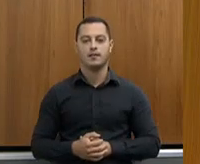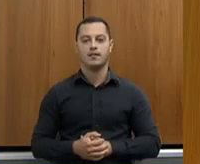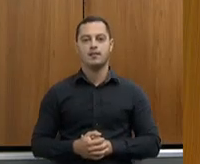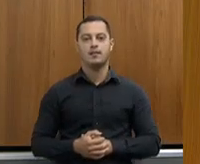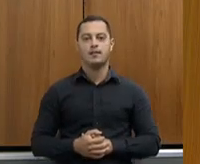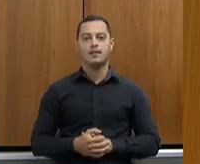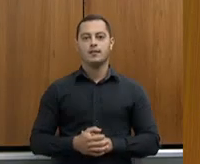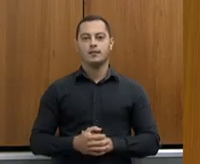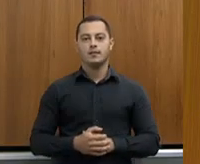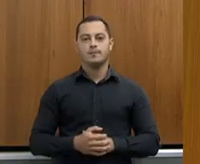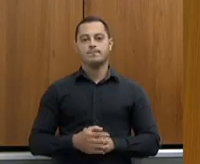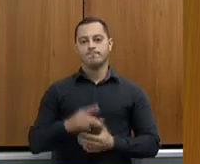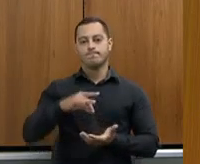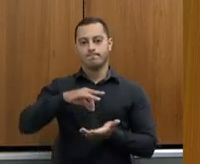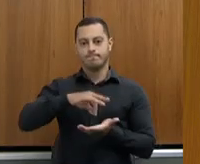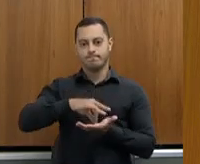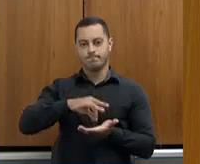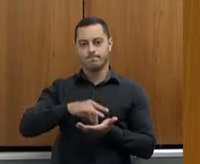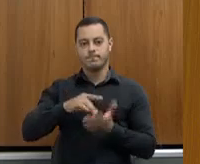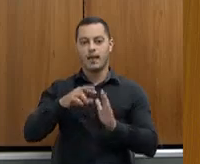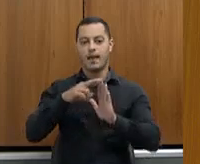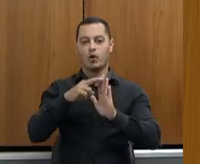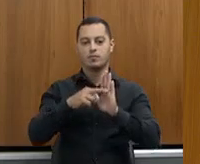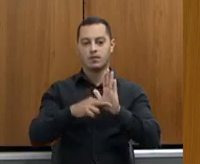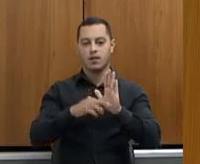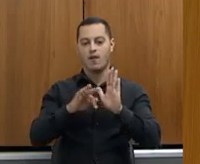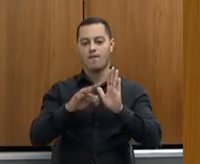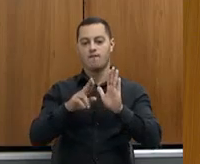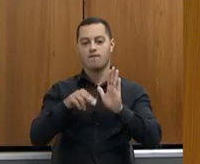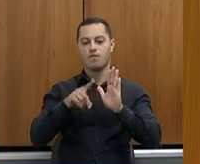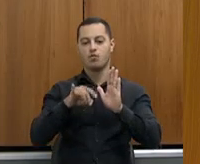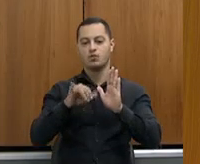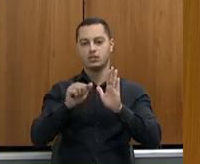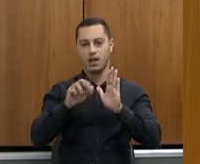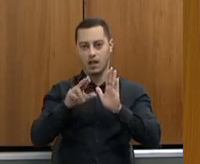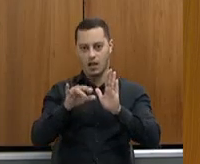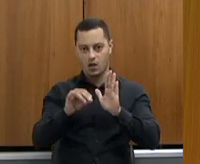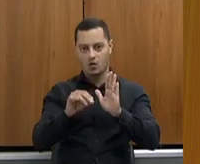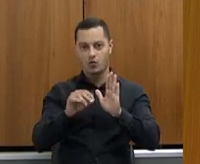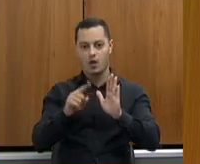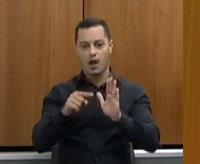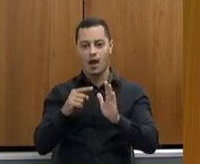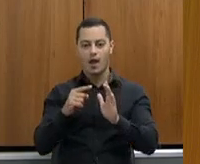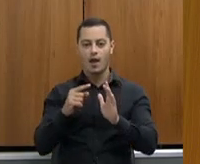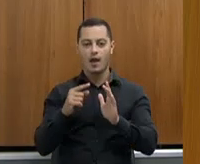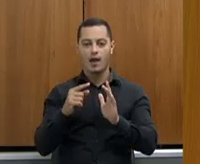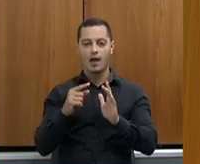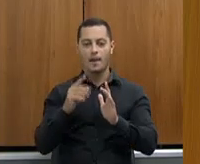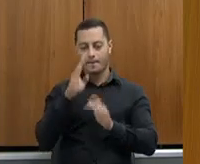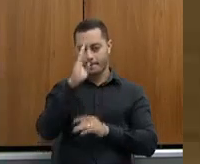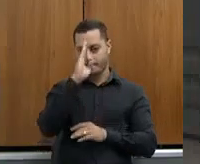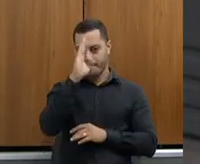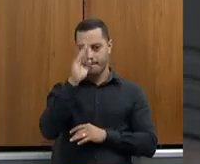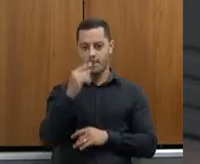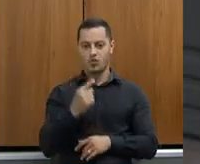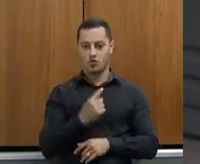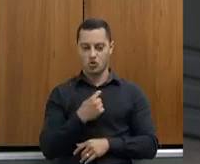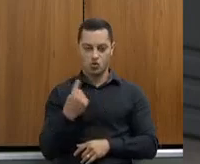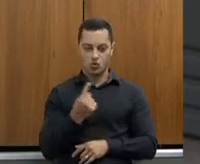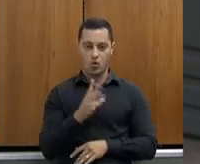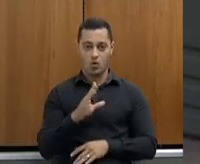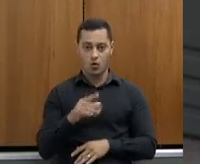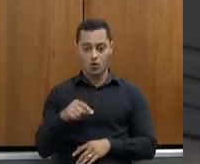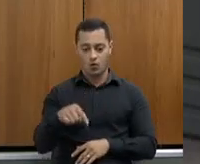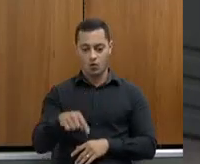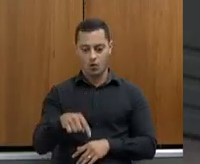realmente a regularização fundiária, eu falei aqui mais cedo, a menina dos olhos nosso. E os números que nós temos para esse ano, para